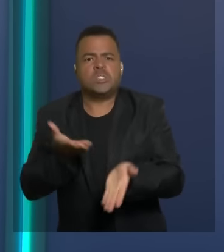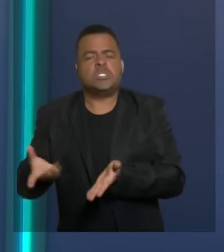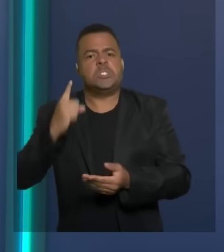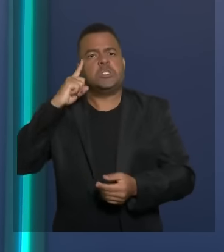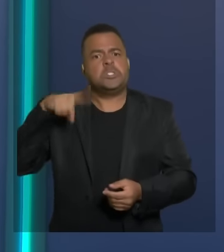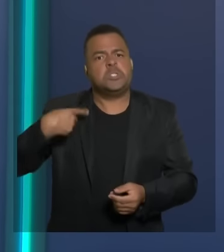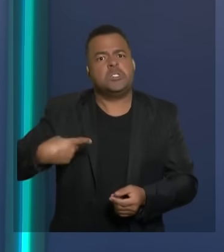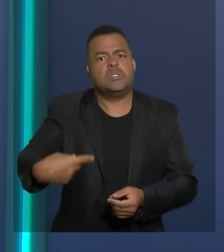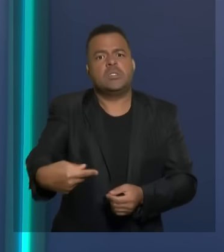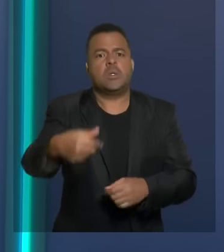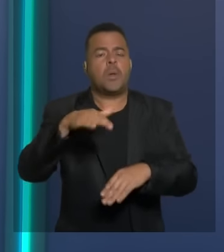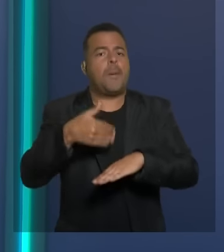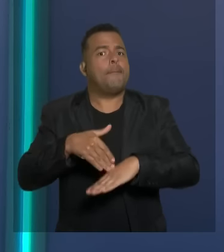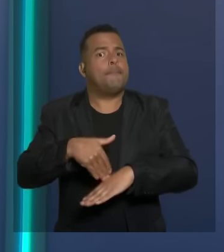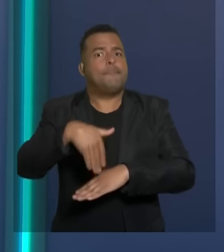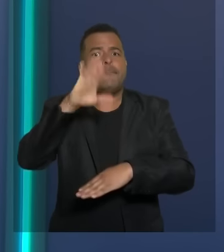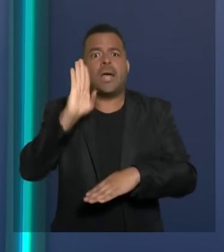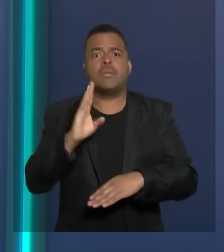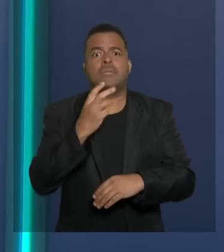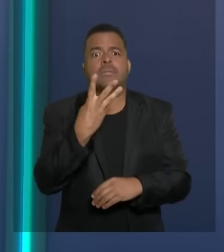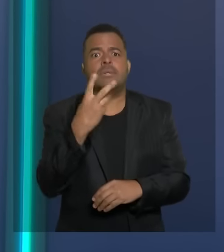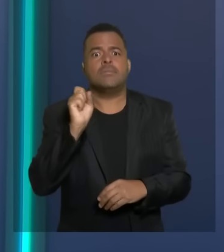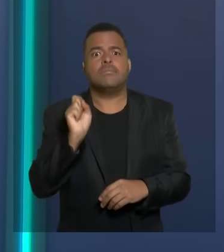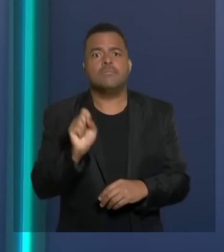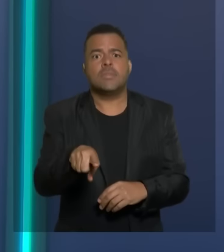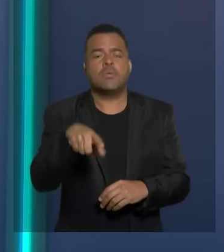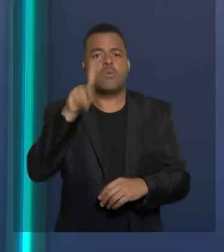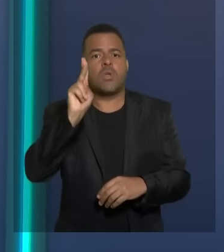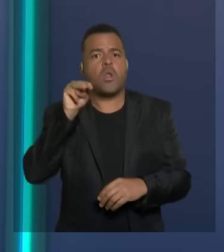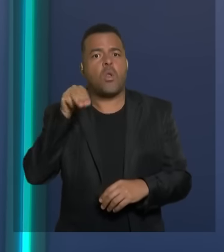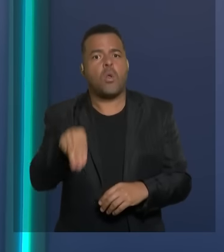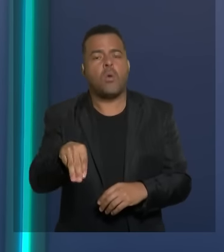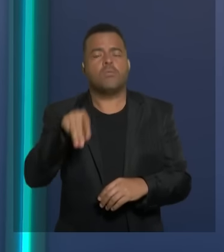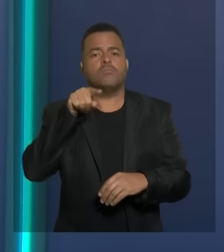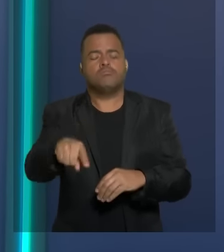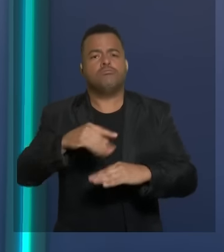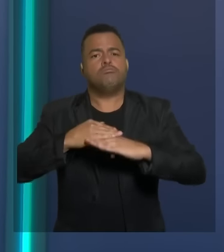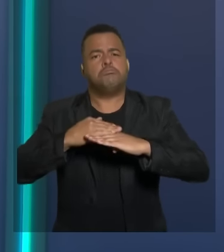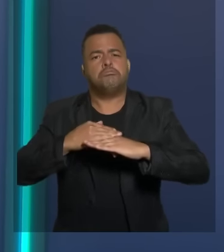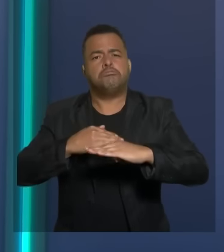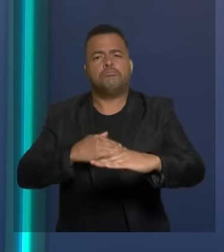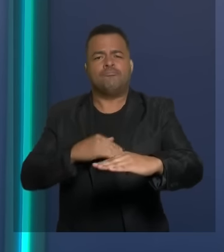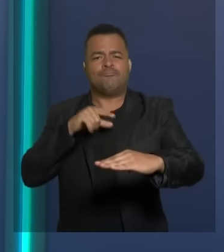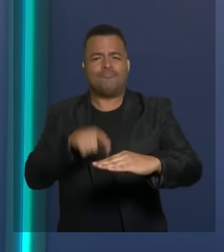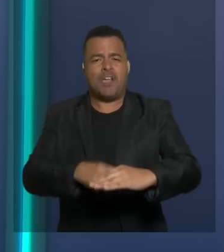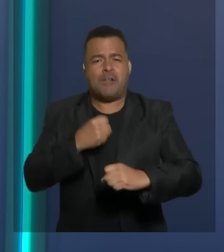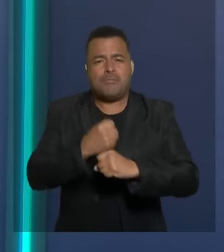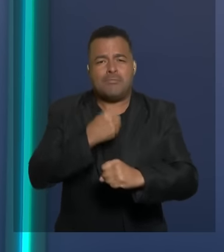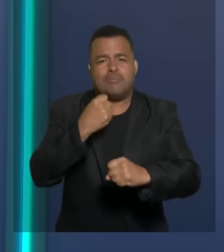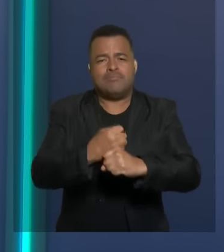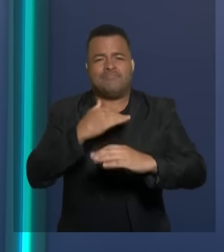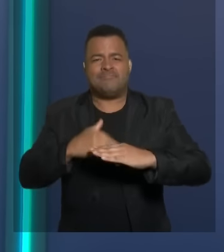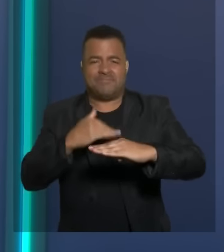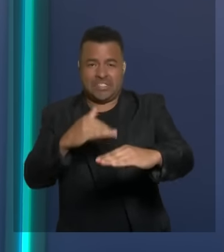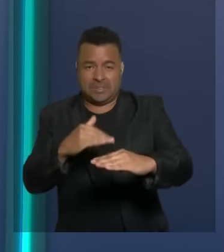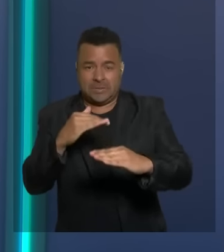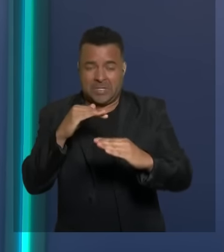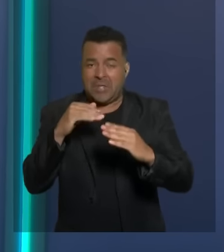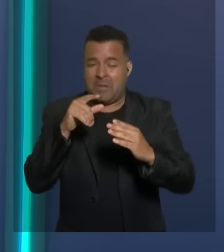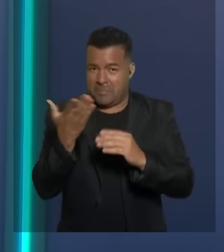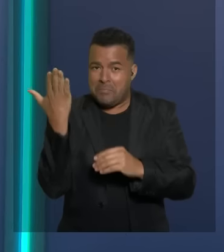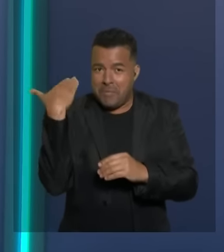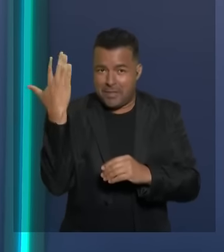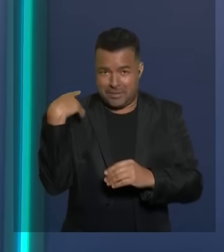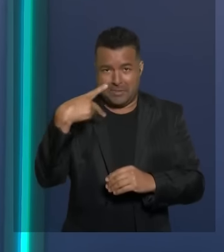quilômetros de estradas vicinais. Na época, na última gestão do PT, o